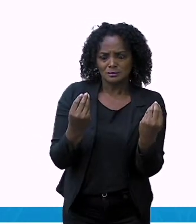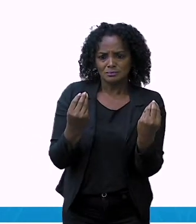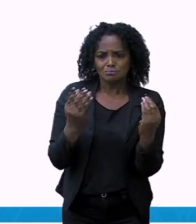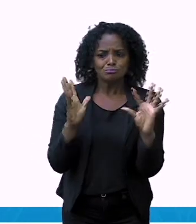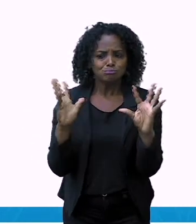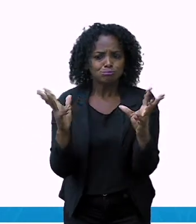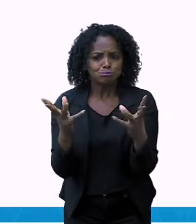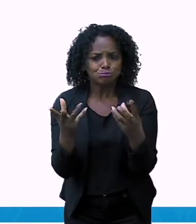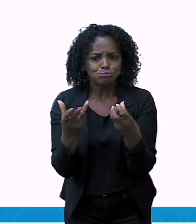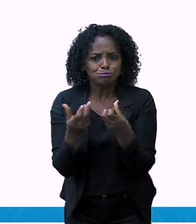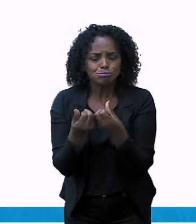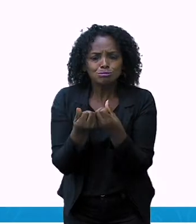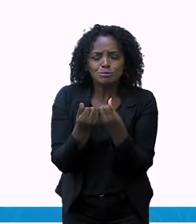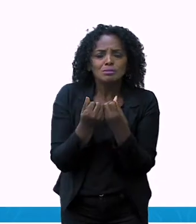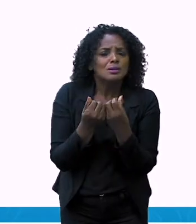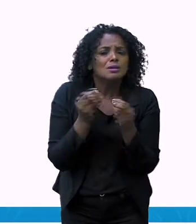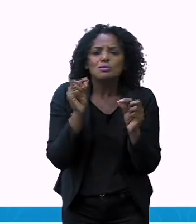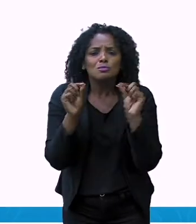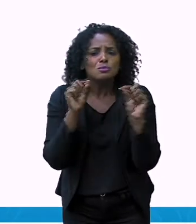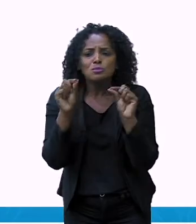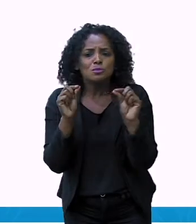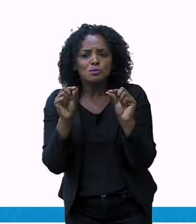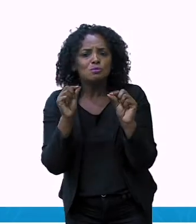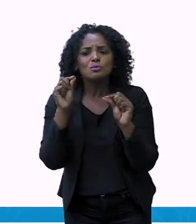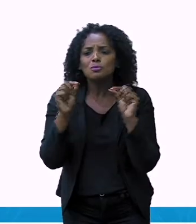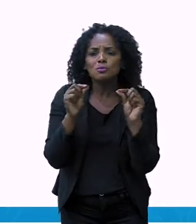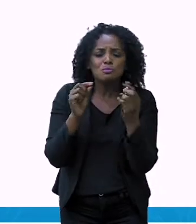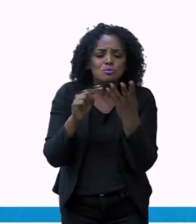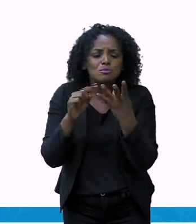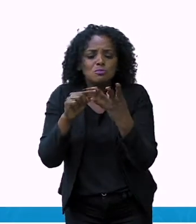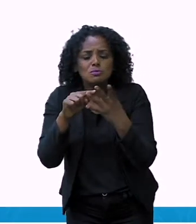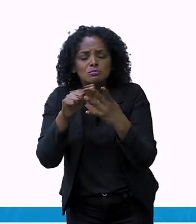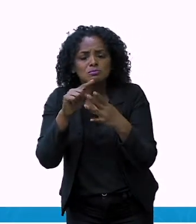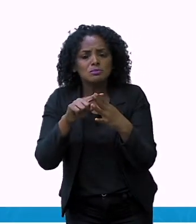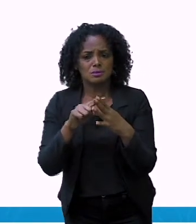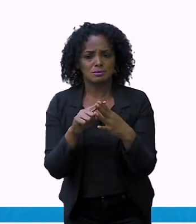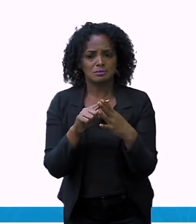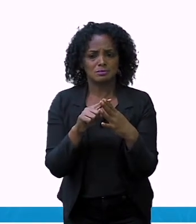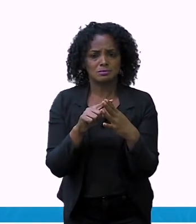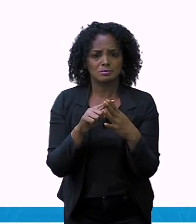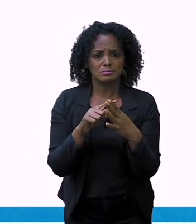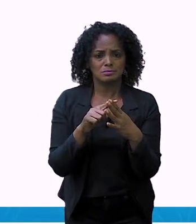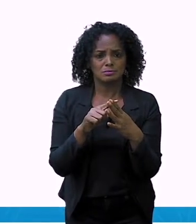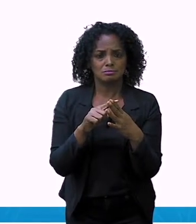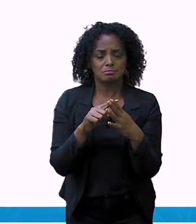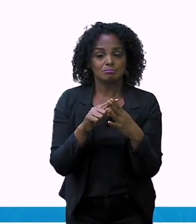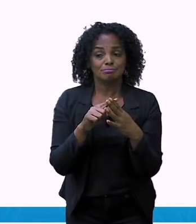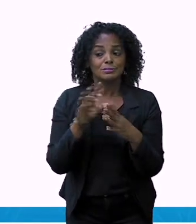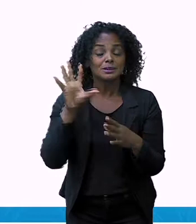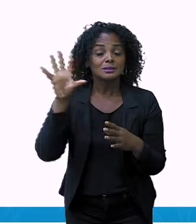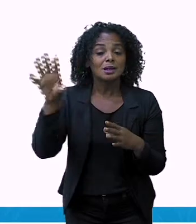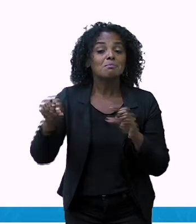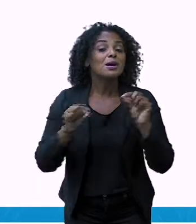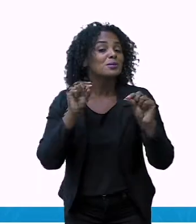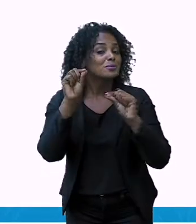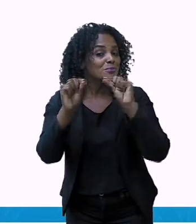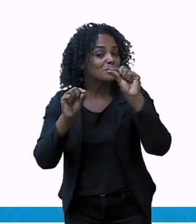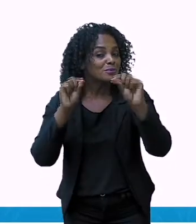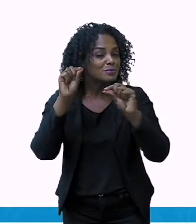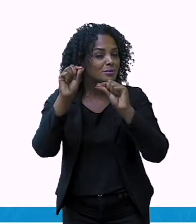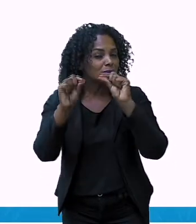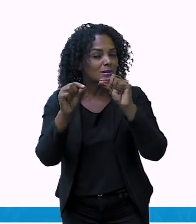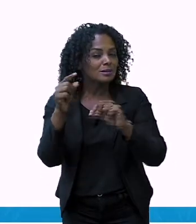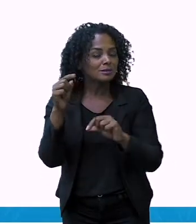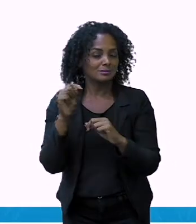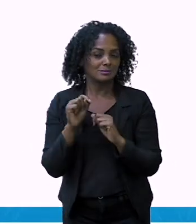perdido. Como contar? Mas teremos uma solução. Chamaram o